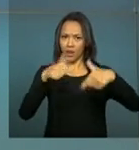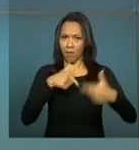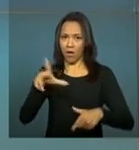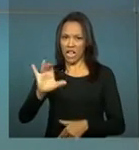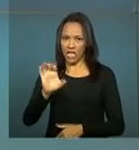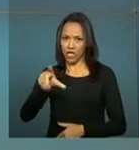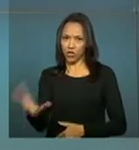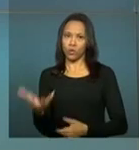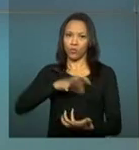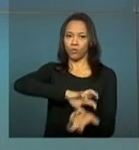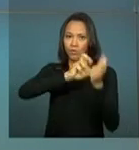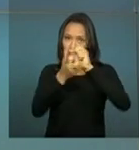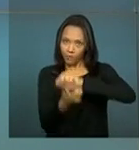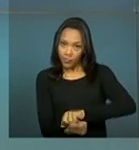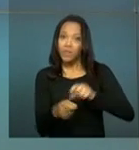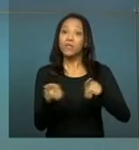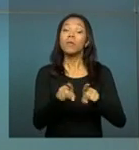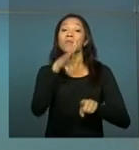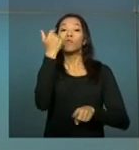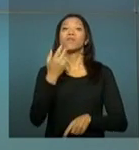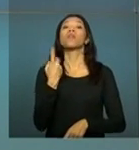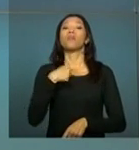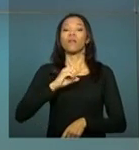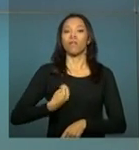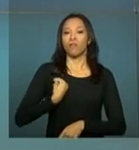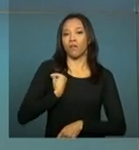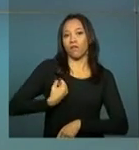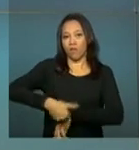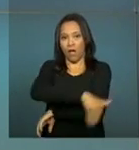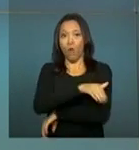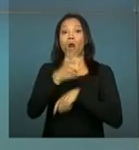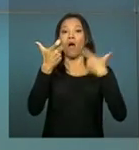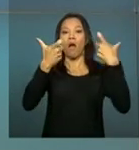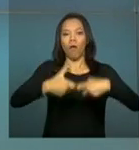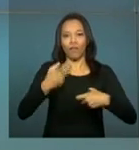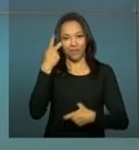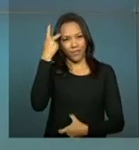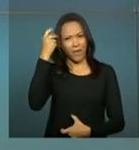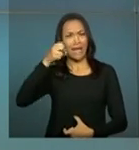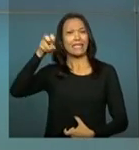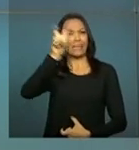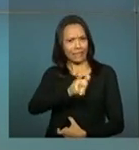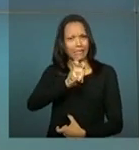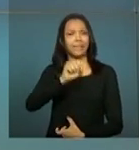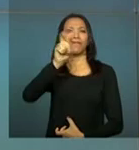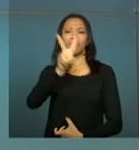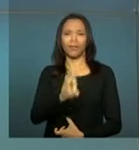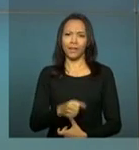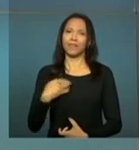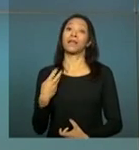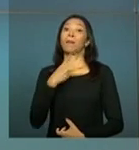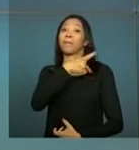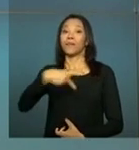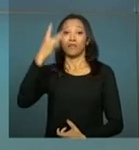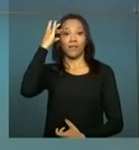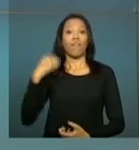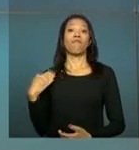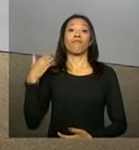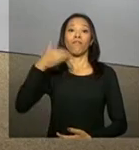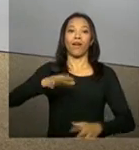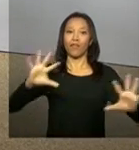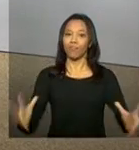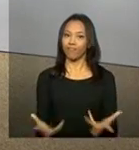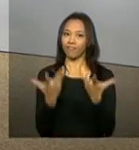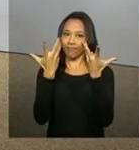materiais recicláveis e população em situação de rua em São Paulo. É a quinta vez que a presidenta vai ao evento.